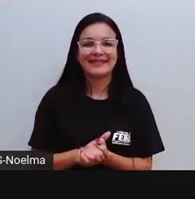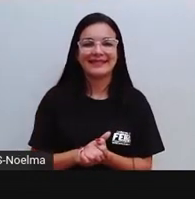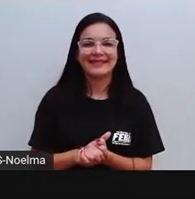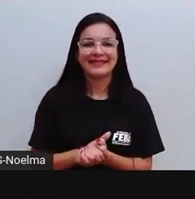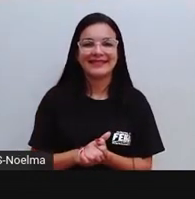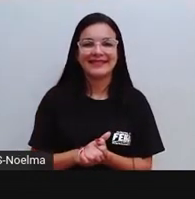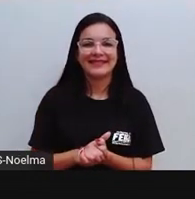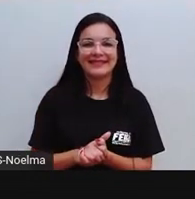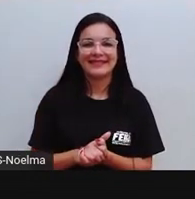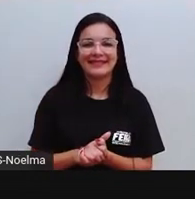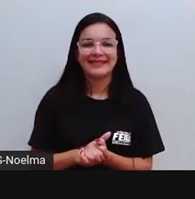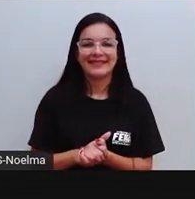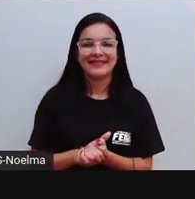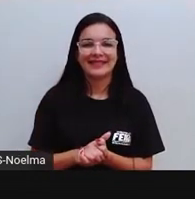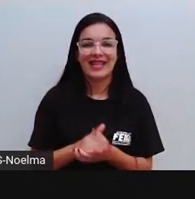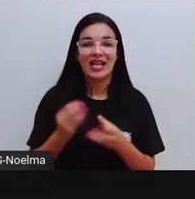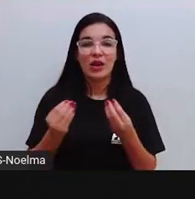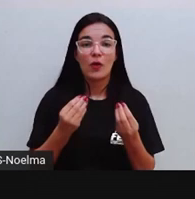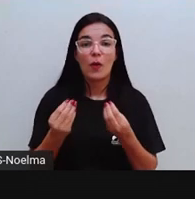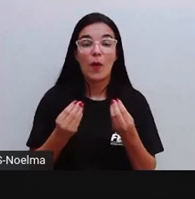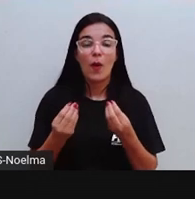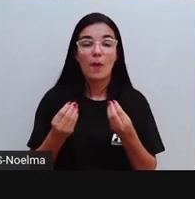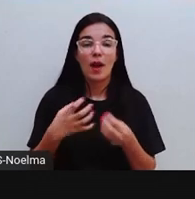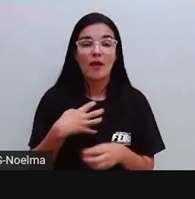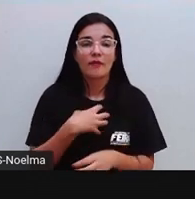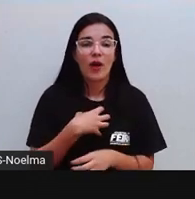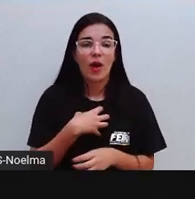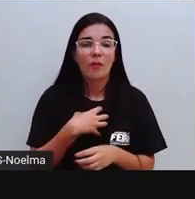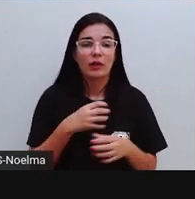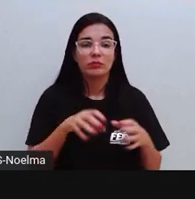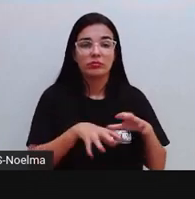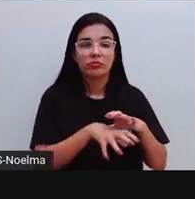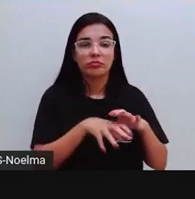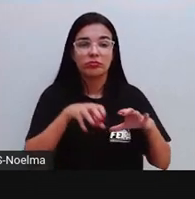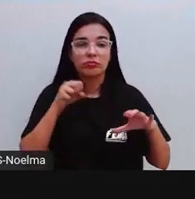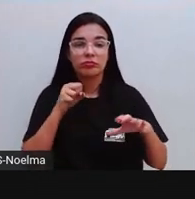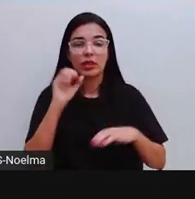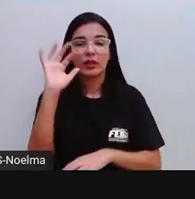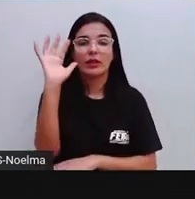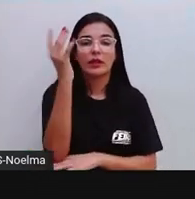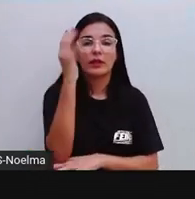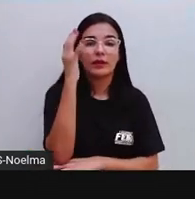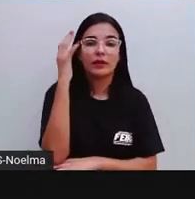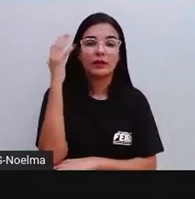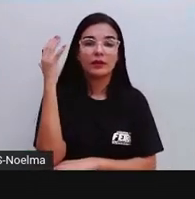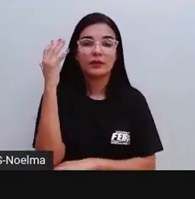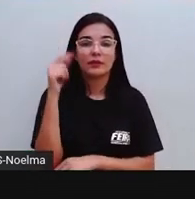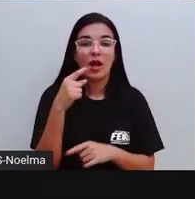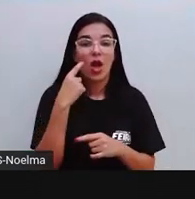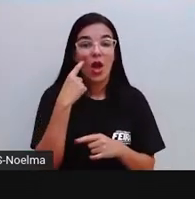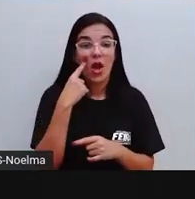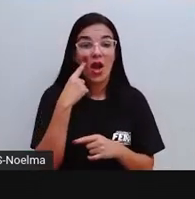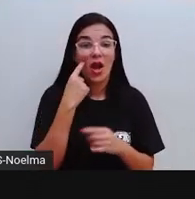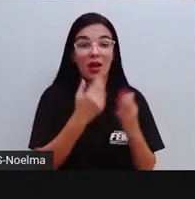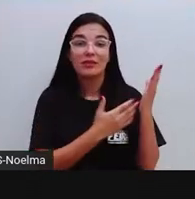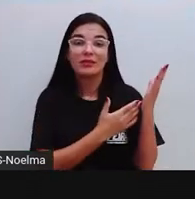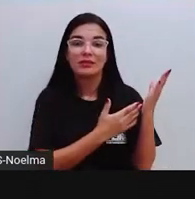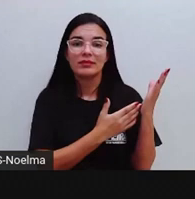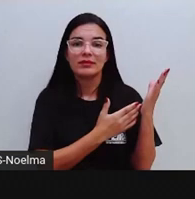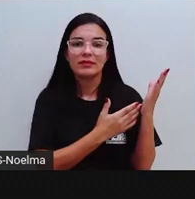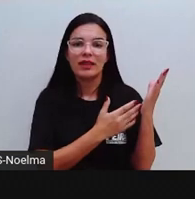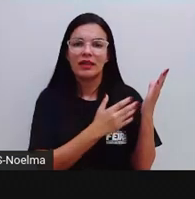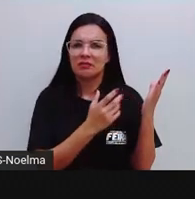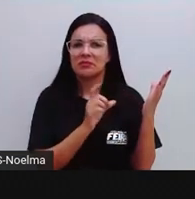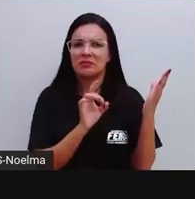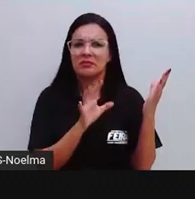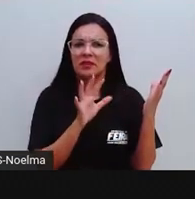Olha lá, forma de extrativismo vegetal. Será que, ó, inclusive a imagem que a Pró trouxe. Será que é essa imagem?